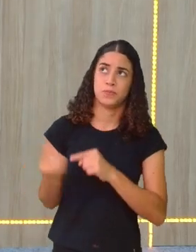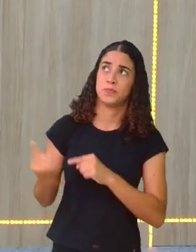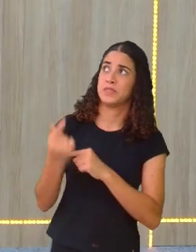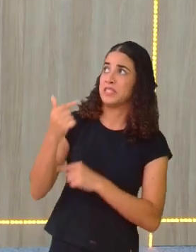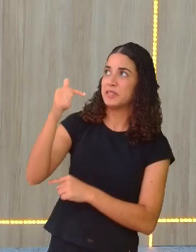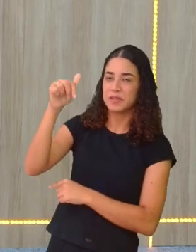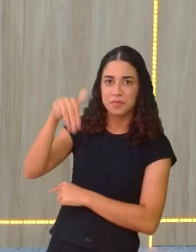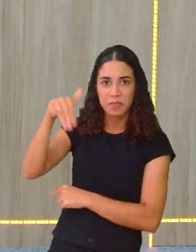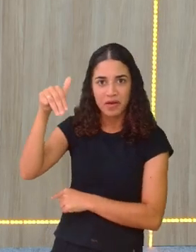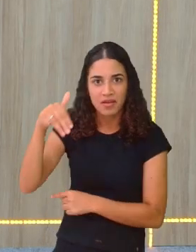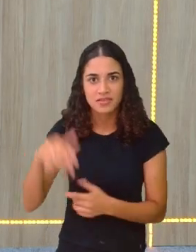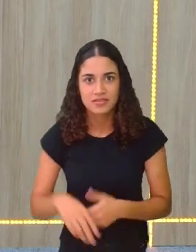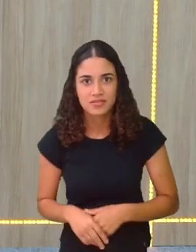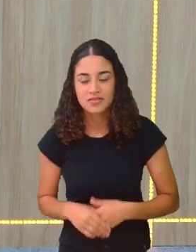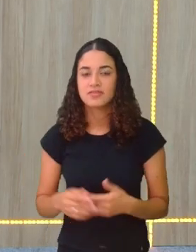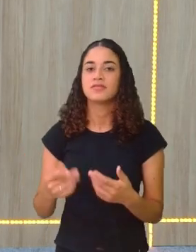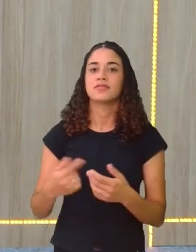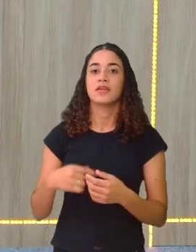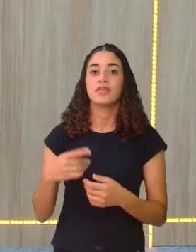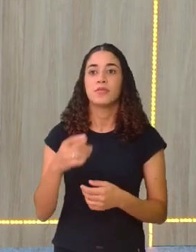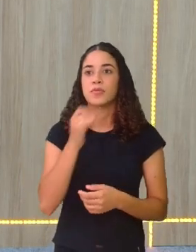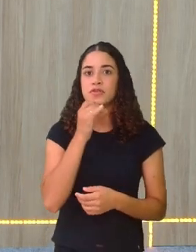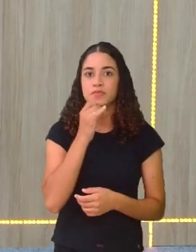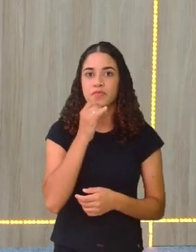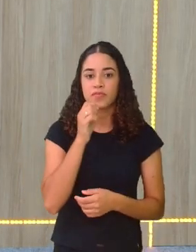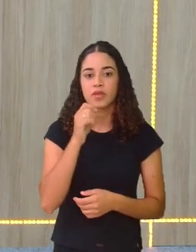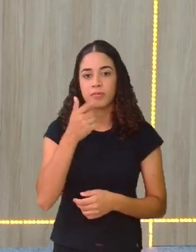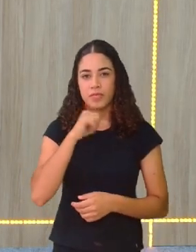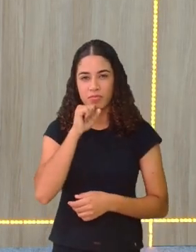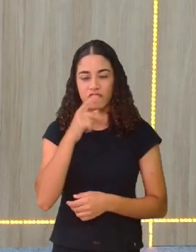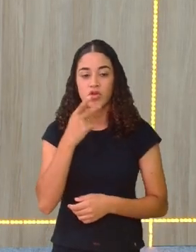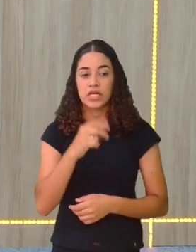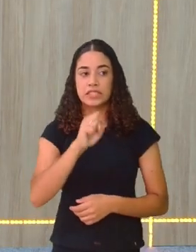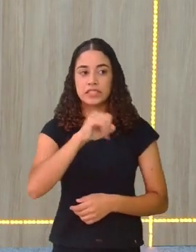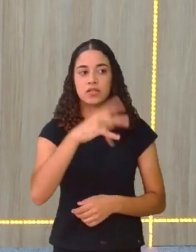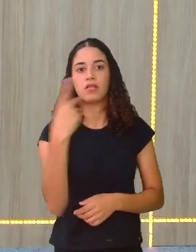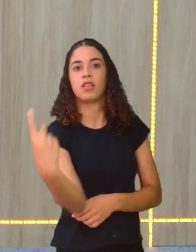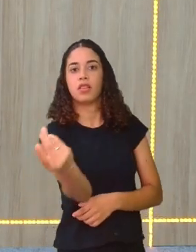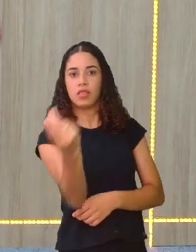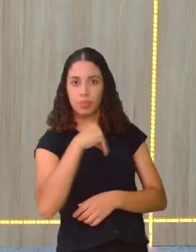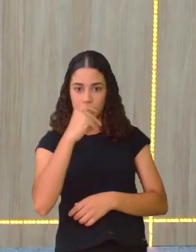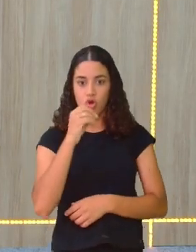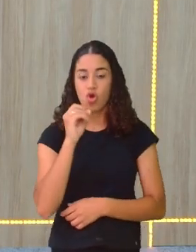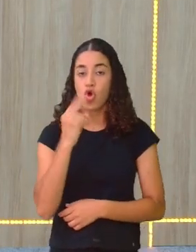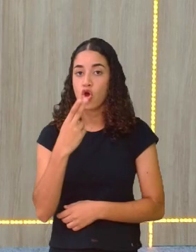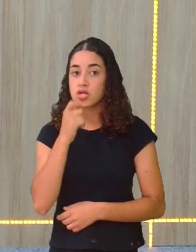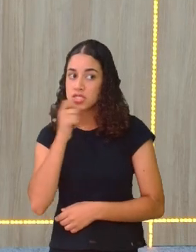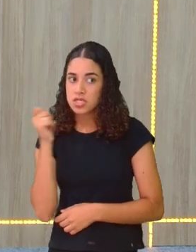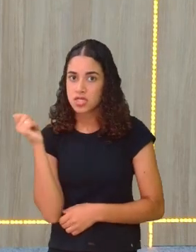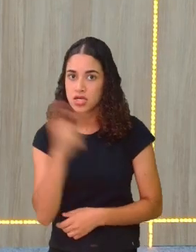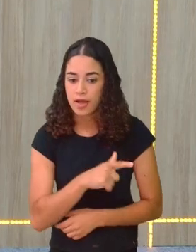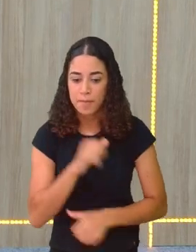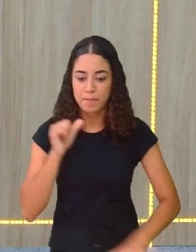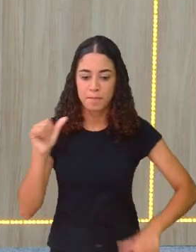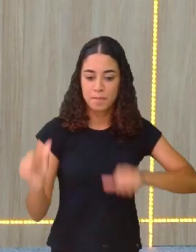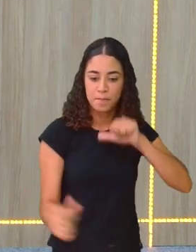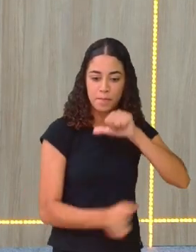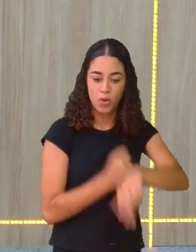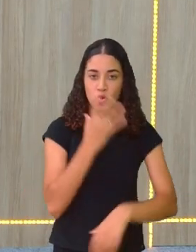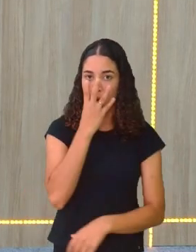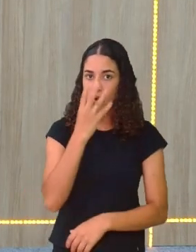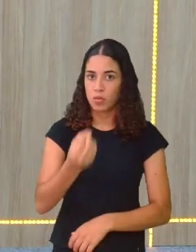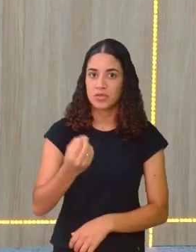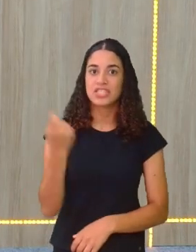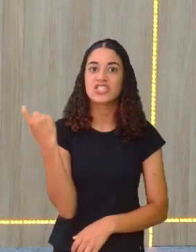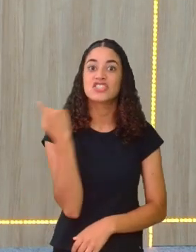Lobisomem. Minha mãe dizia que se batesse na mãe, ou se xingasse a mãe, vê, virava lobisomem na